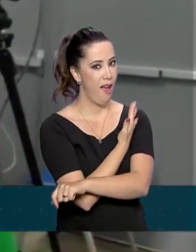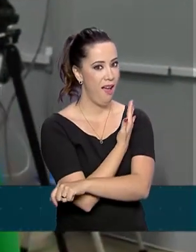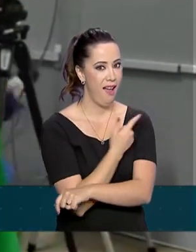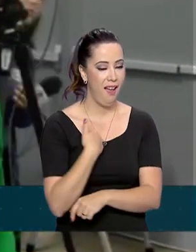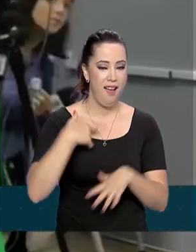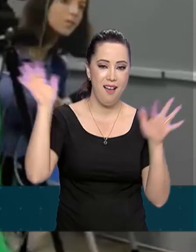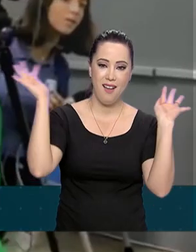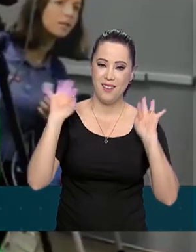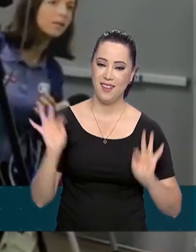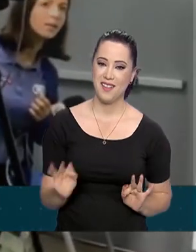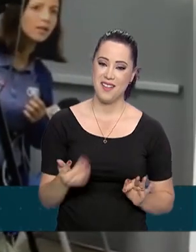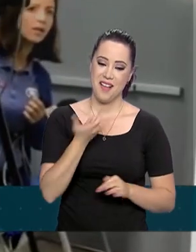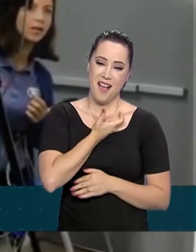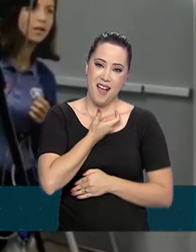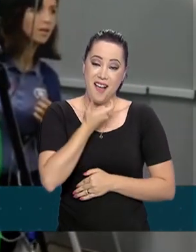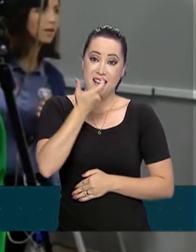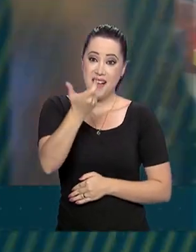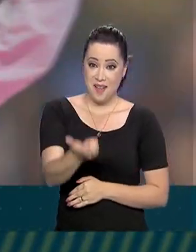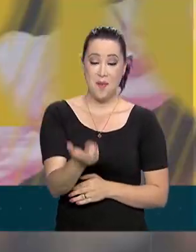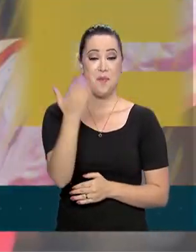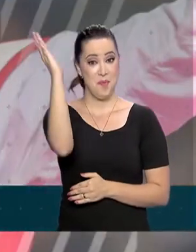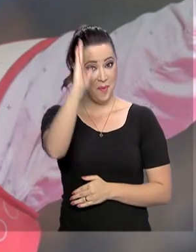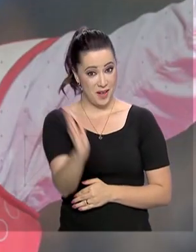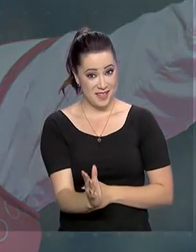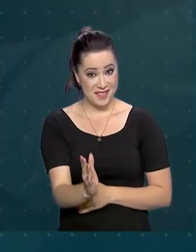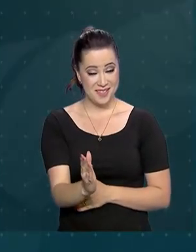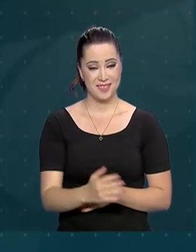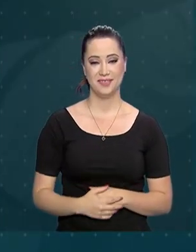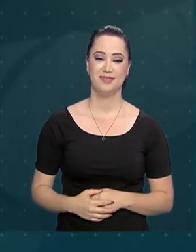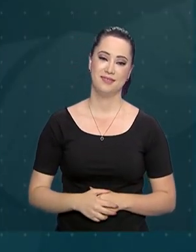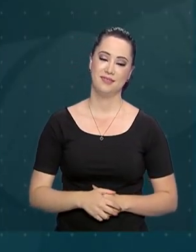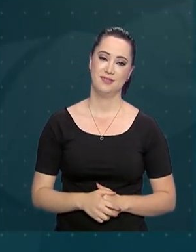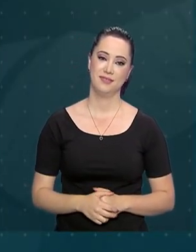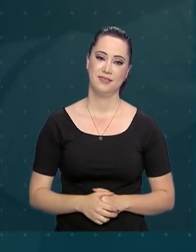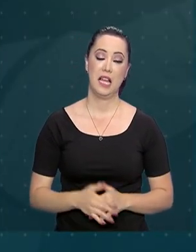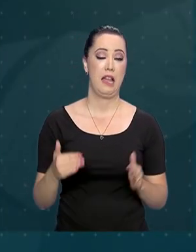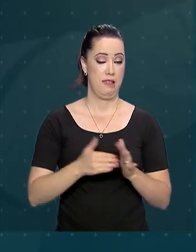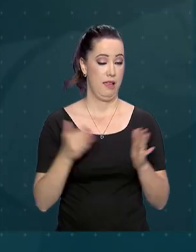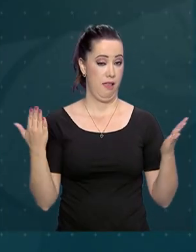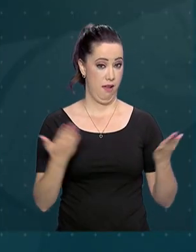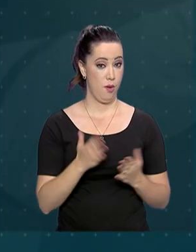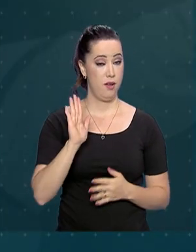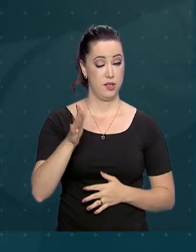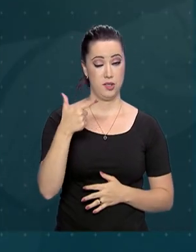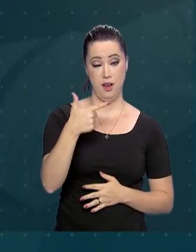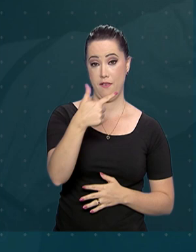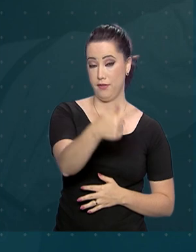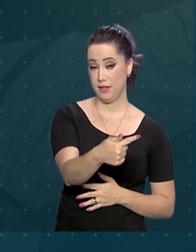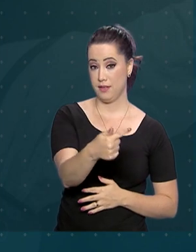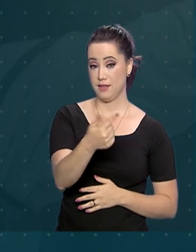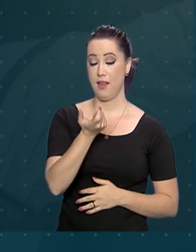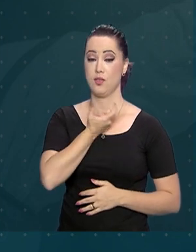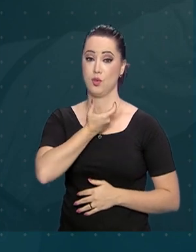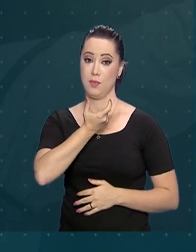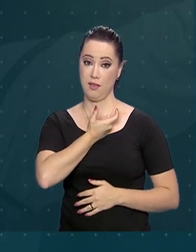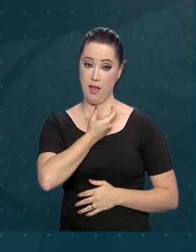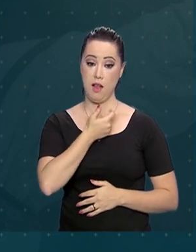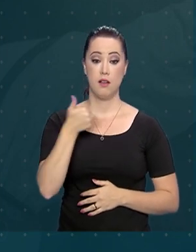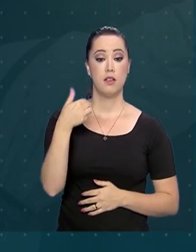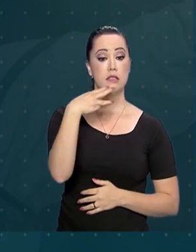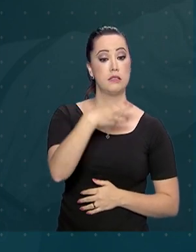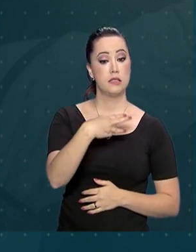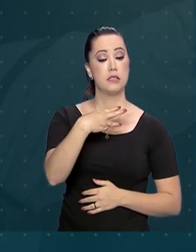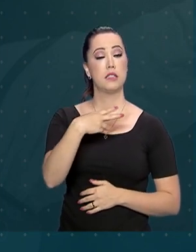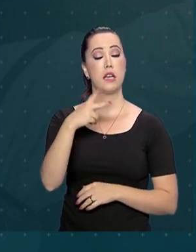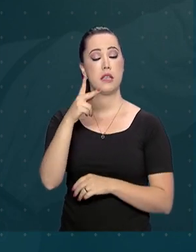feliz por poder levar essa medalha de ouro para o Até agora, o Brasil já conquistou 27 medalhas. 13 de bronze, 6